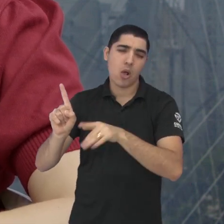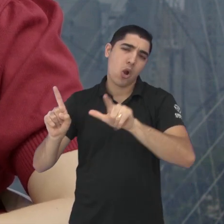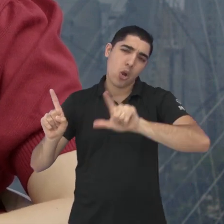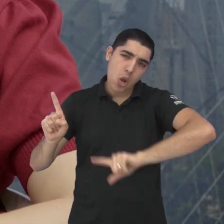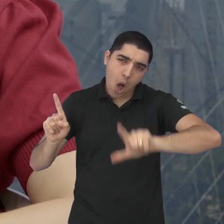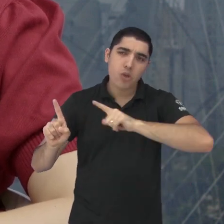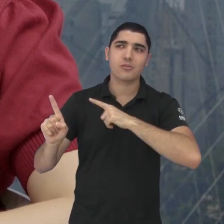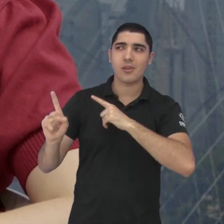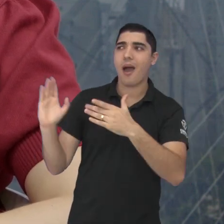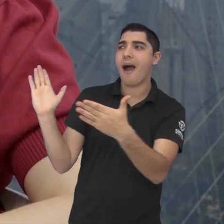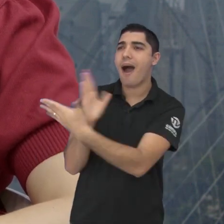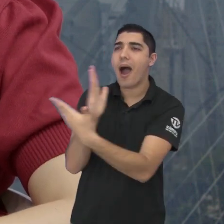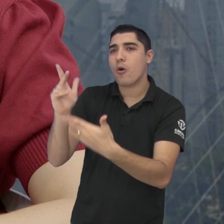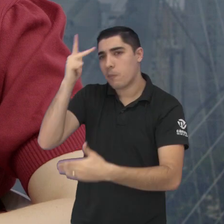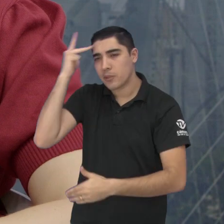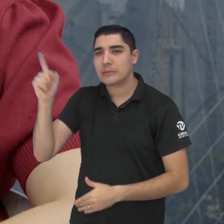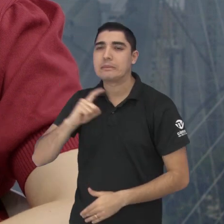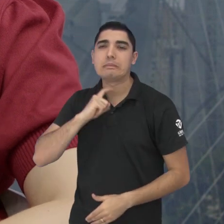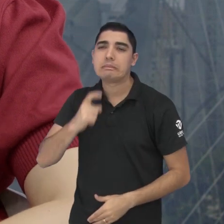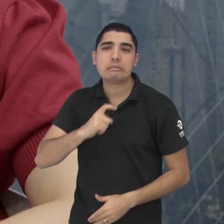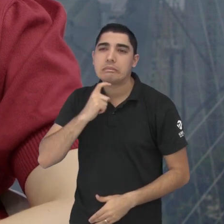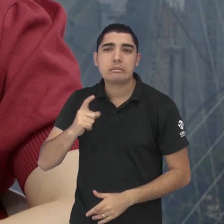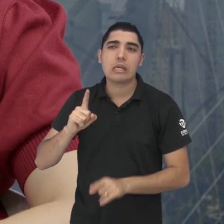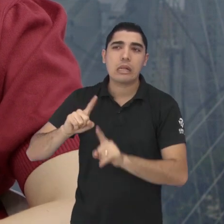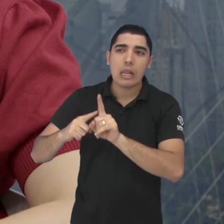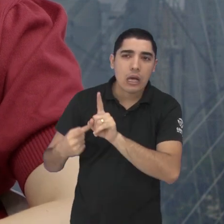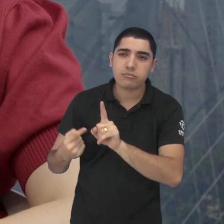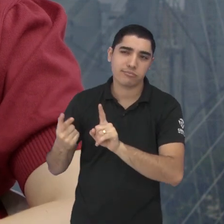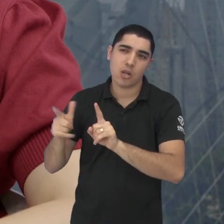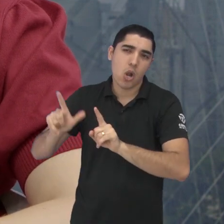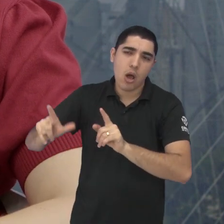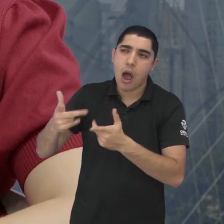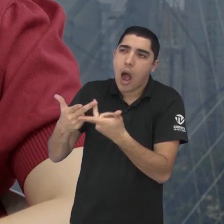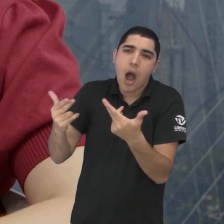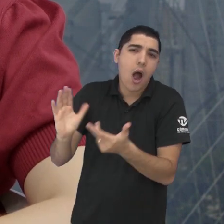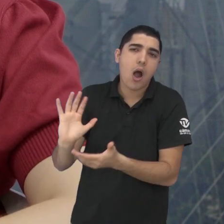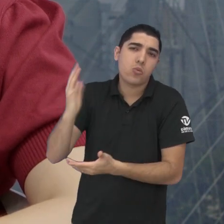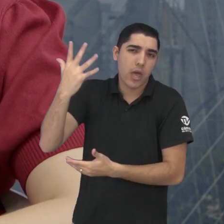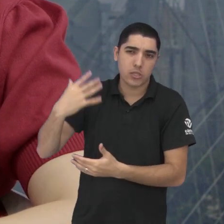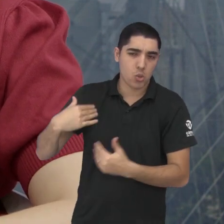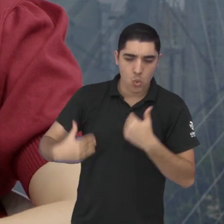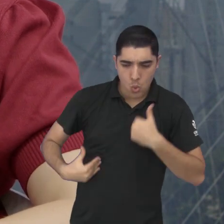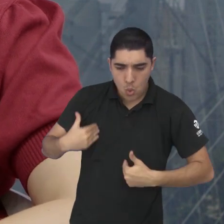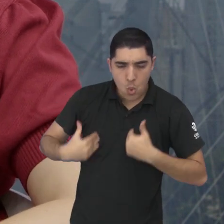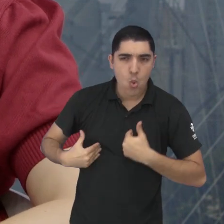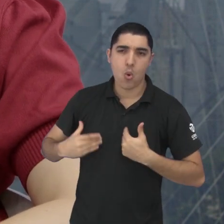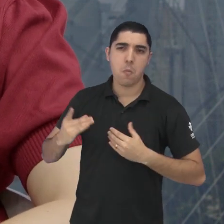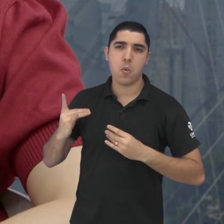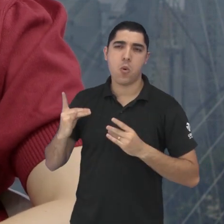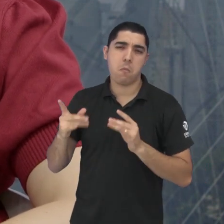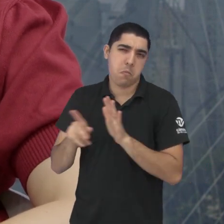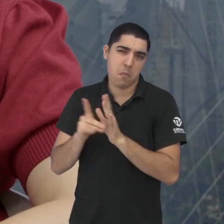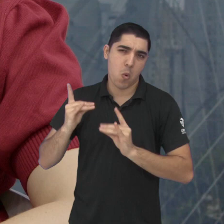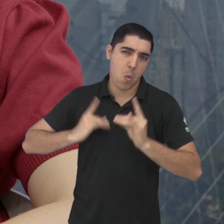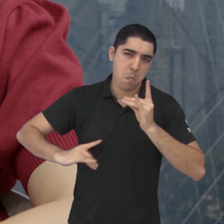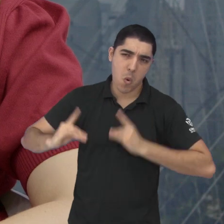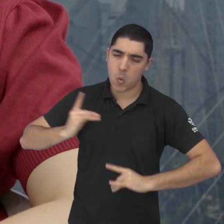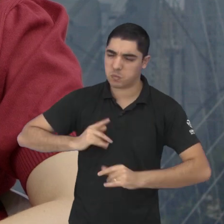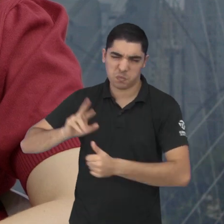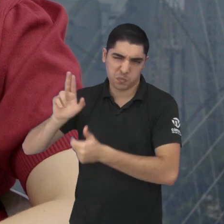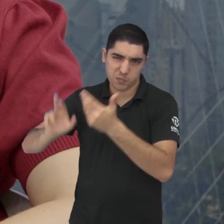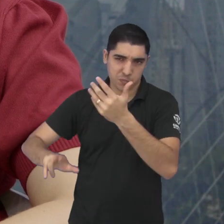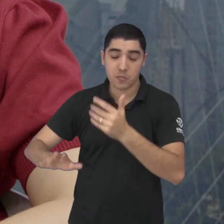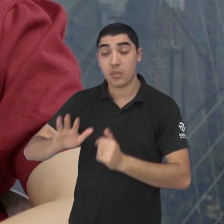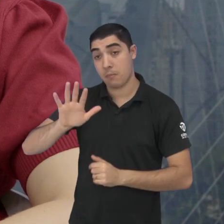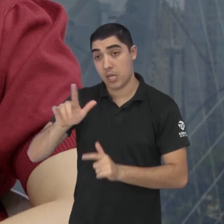possibilidade, né, por uma série de questões fisiológicas e hormonais, enfim, mas a grande maioria